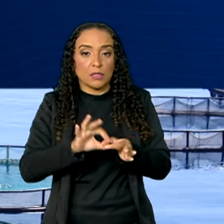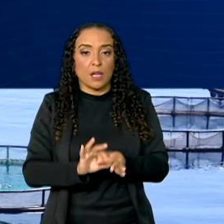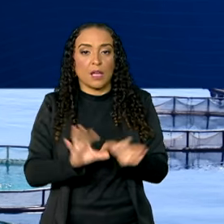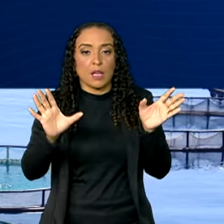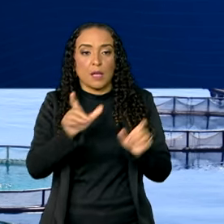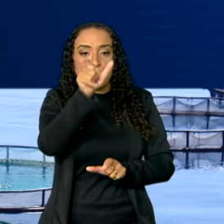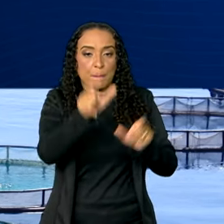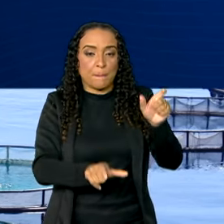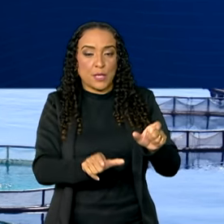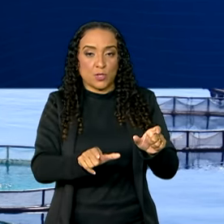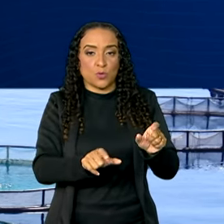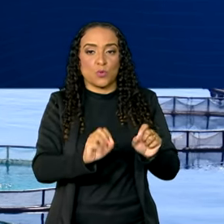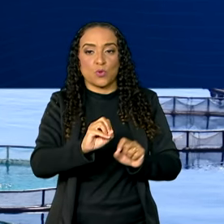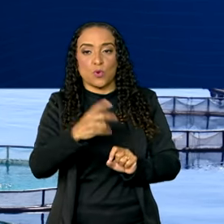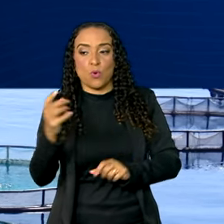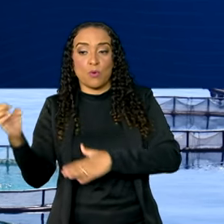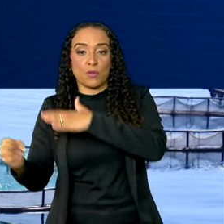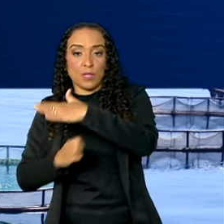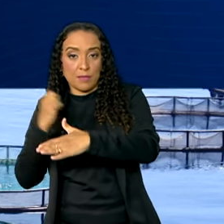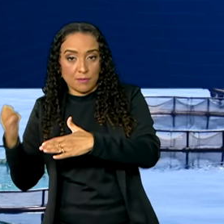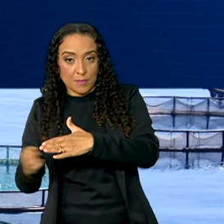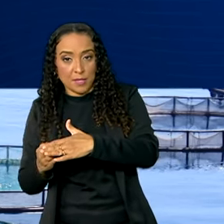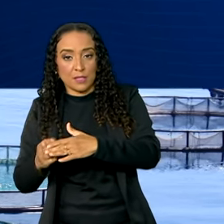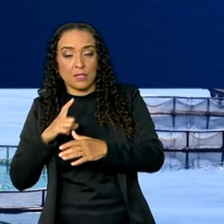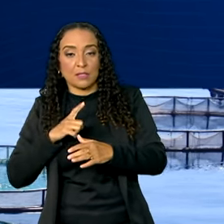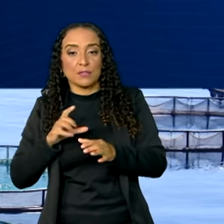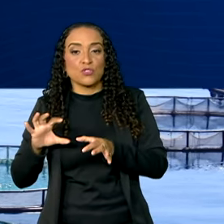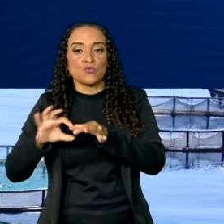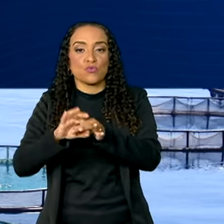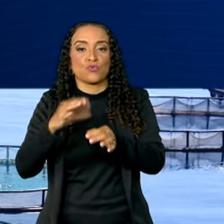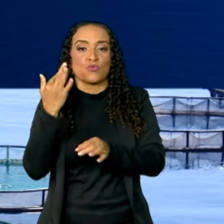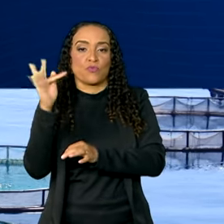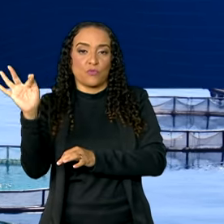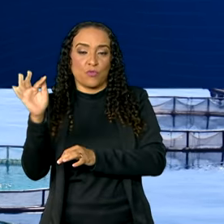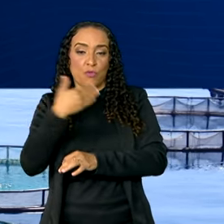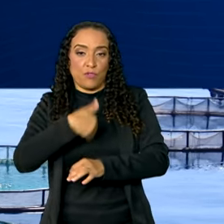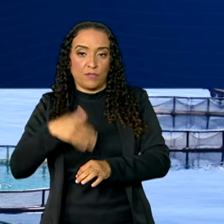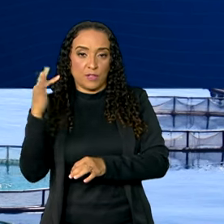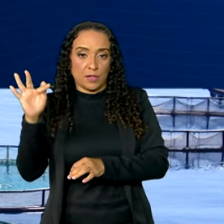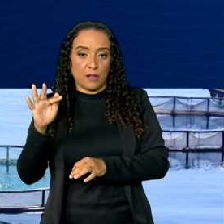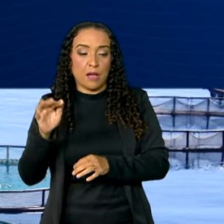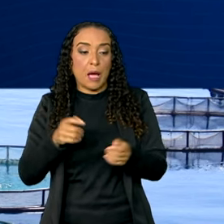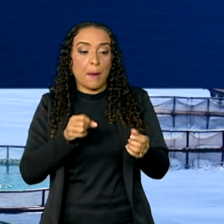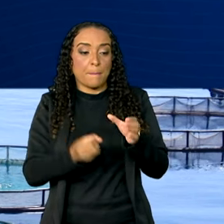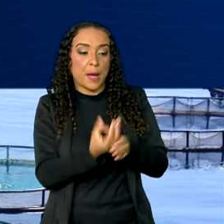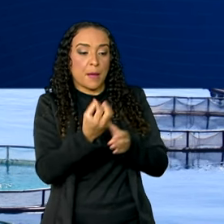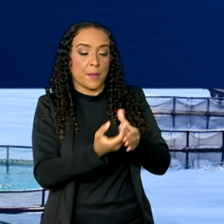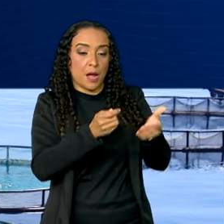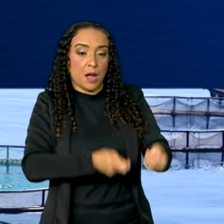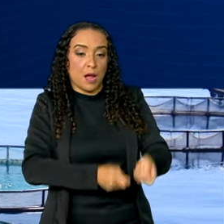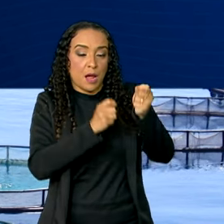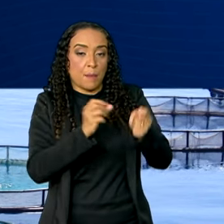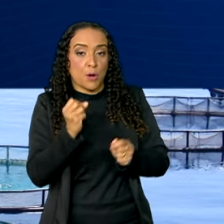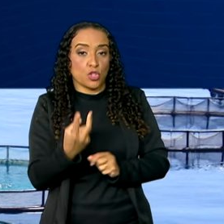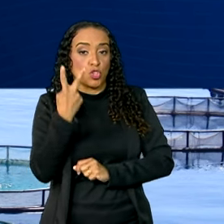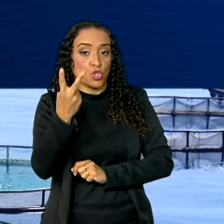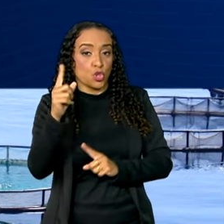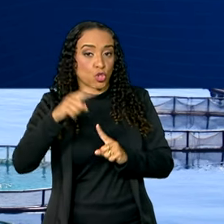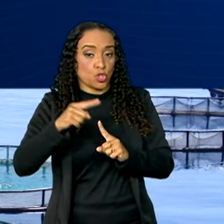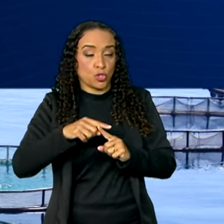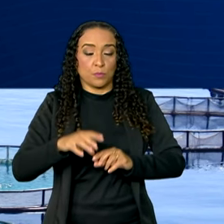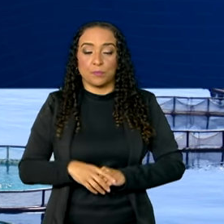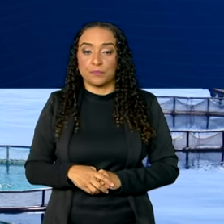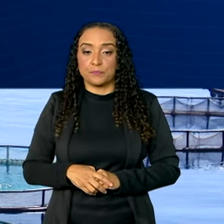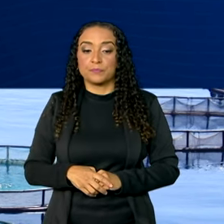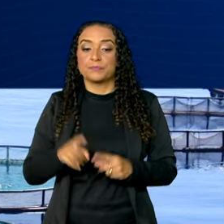entre pessoas físicas ou empresas com a União. A produção dos pescados pode ser feita em duas modalidades.